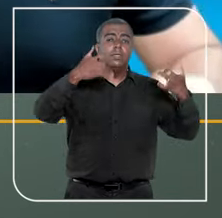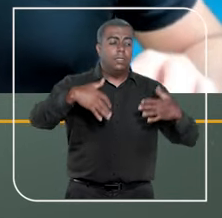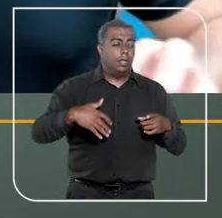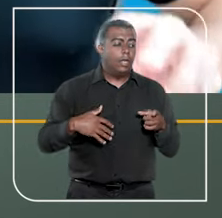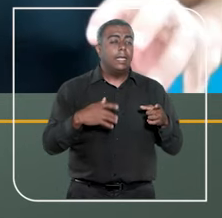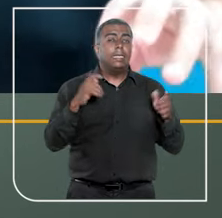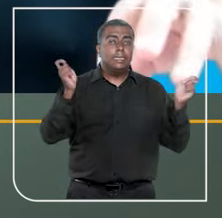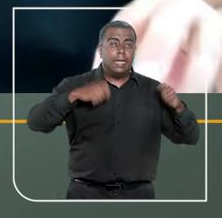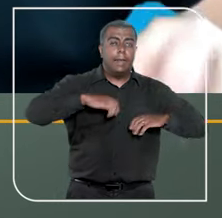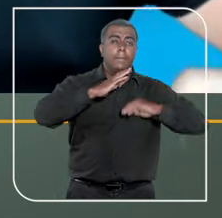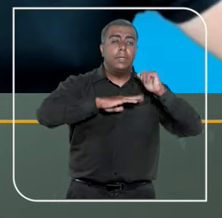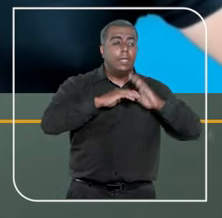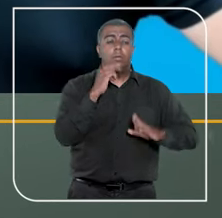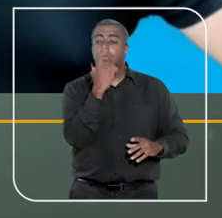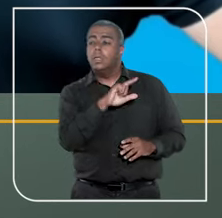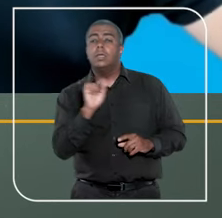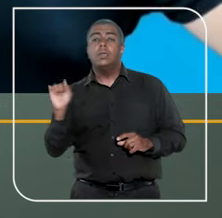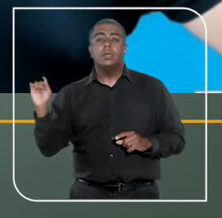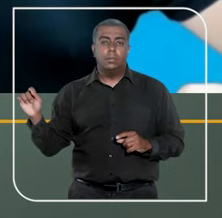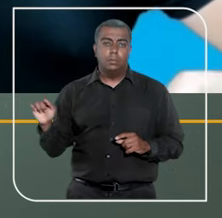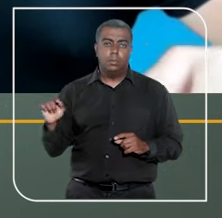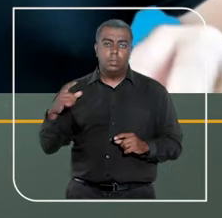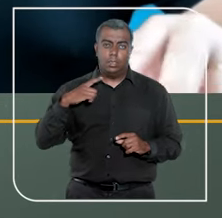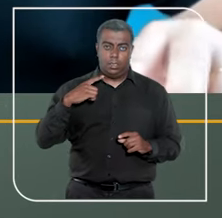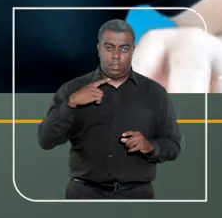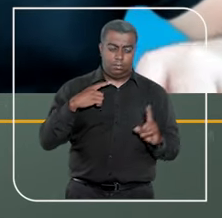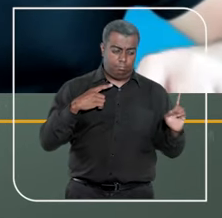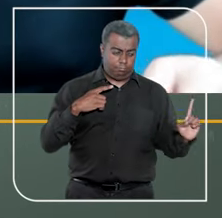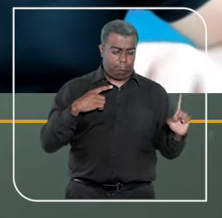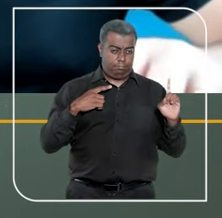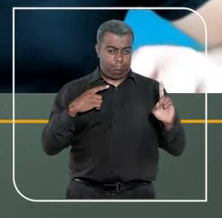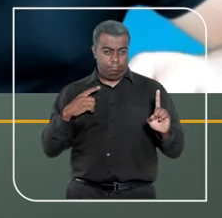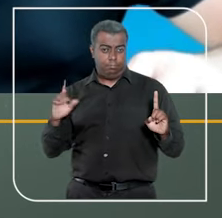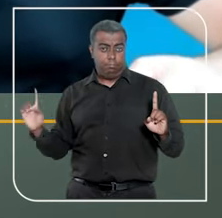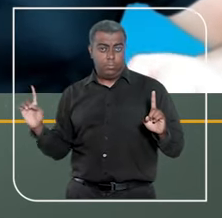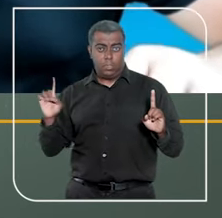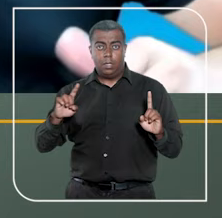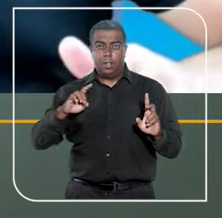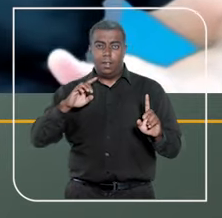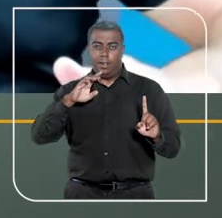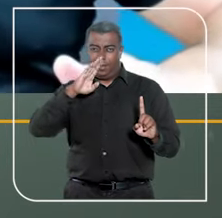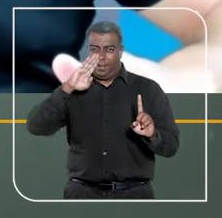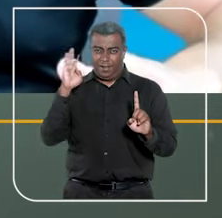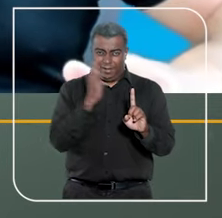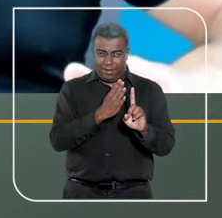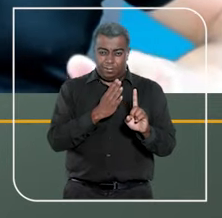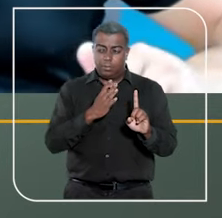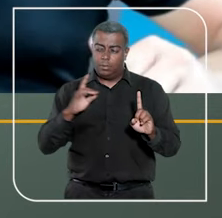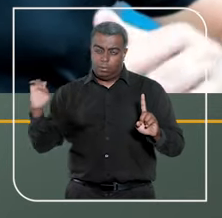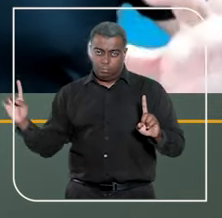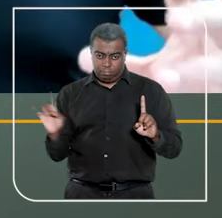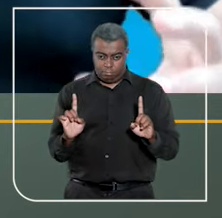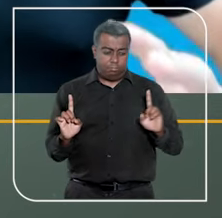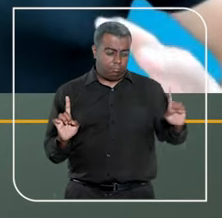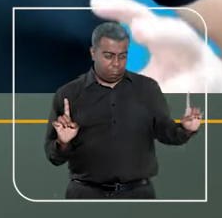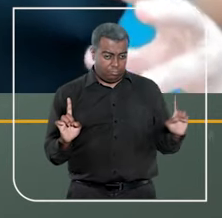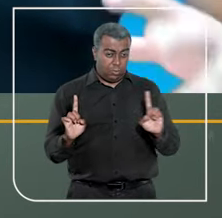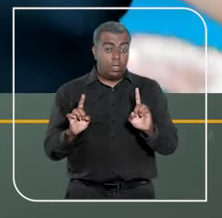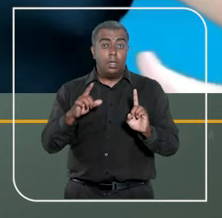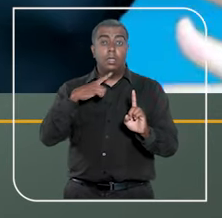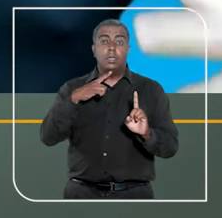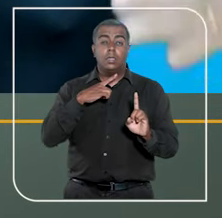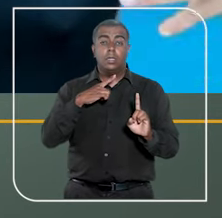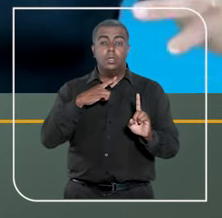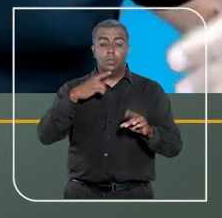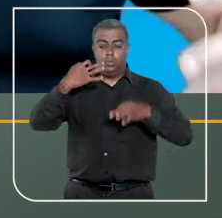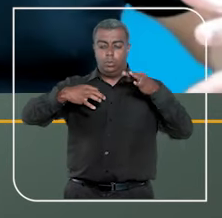solução. Existe a sua demanda, existe a defesa por parte do réu dessa ação, e aí vem o juiz